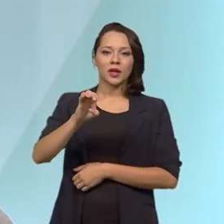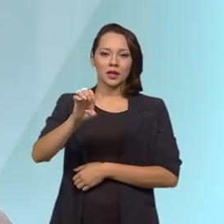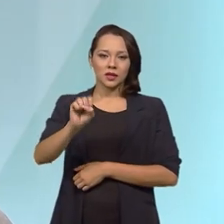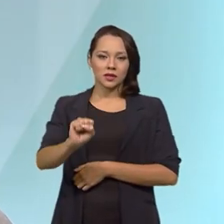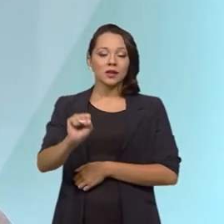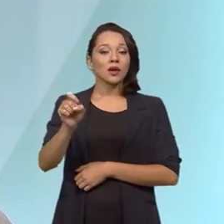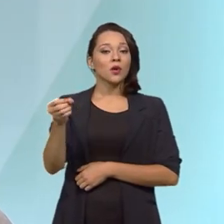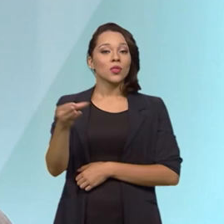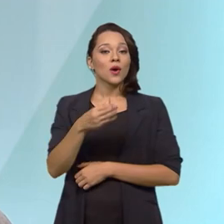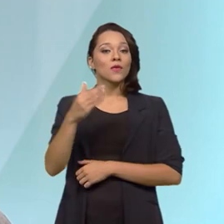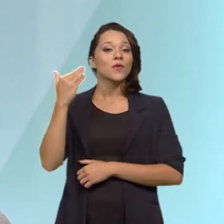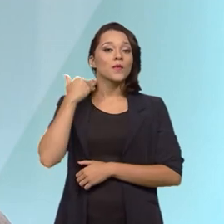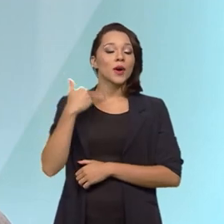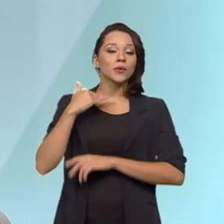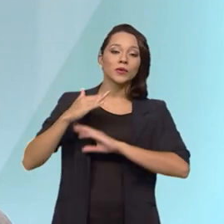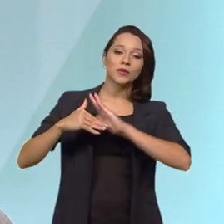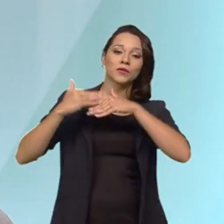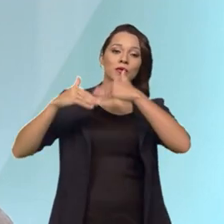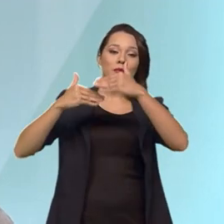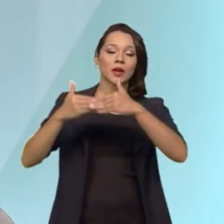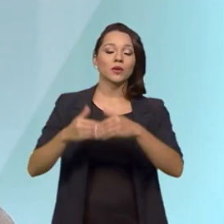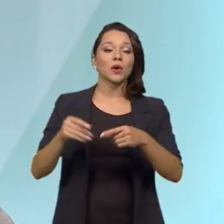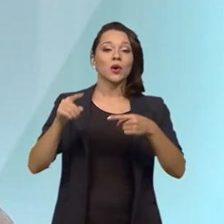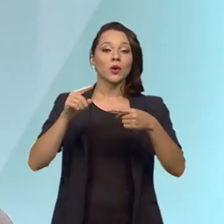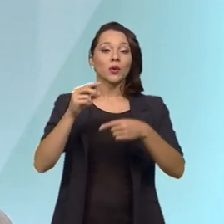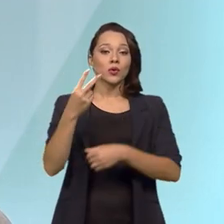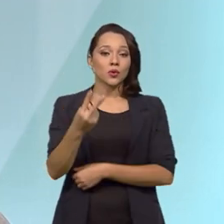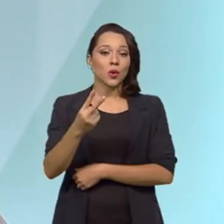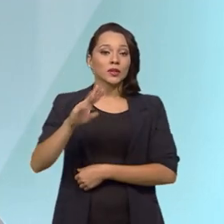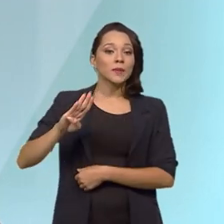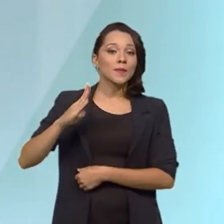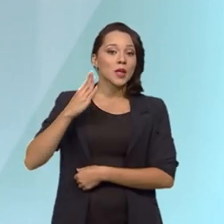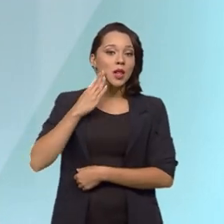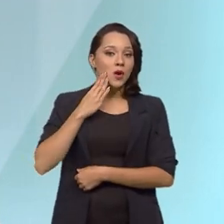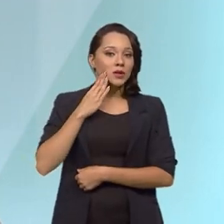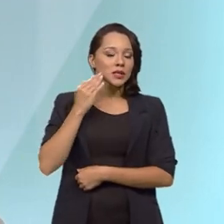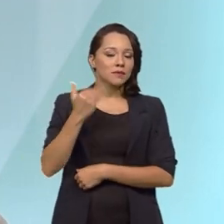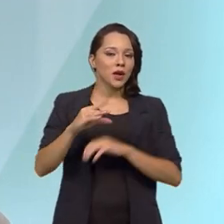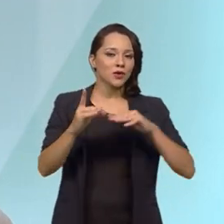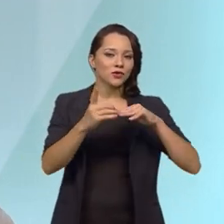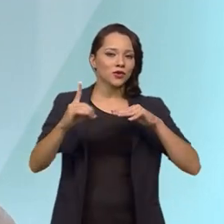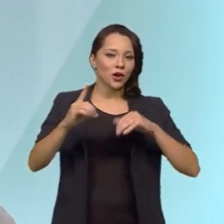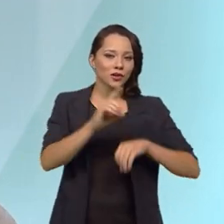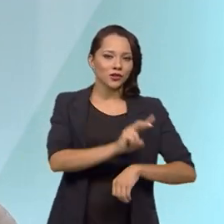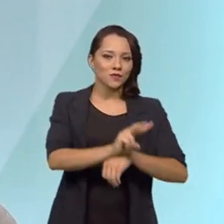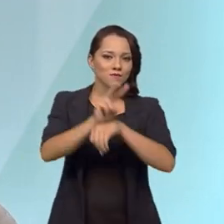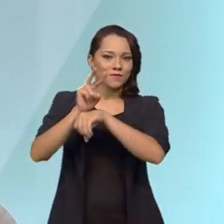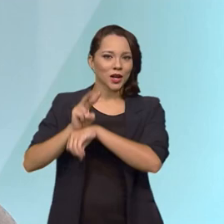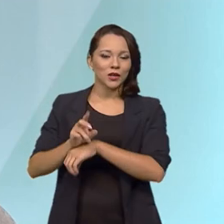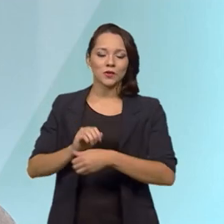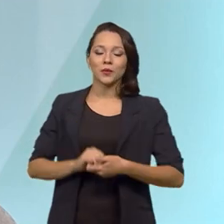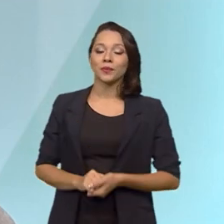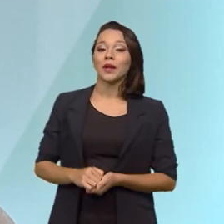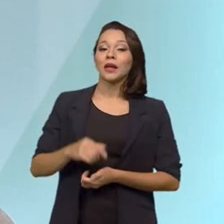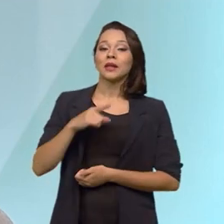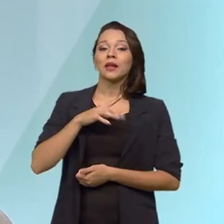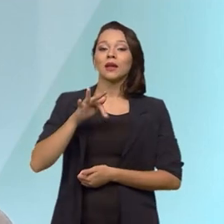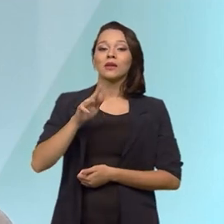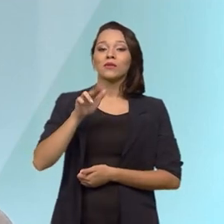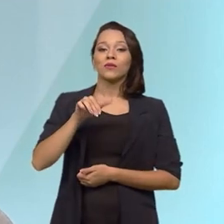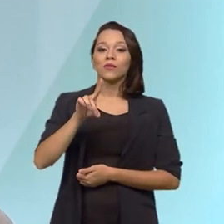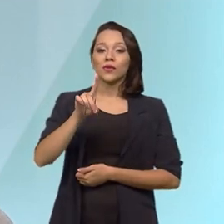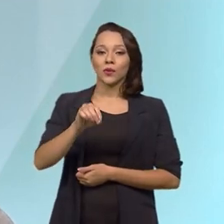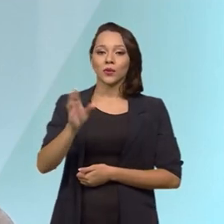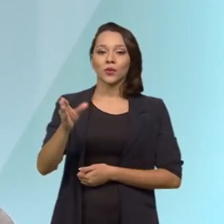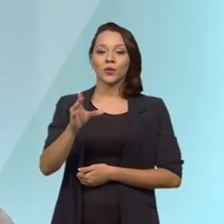banco de desenvolvimento, com 2,5 bilhões de dólares de financiamento. Nós temos o Fundo do Clima também com